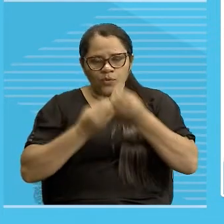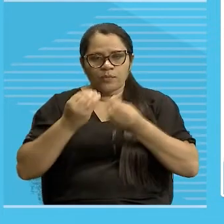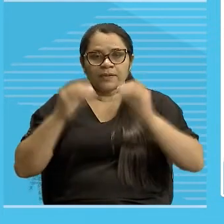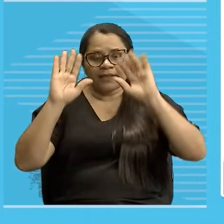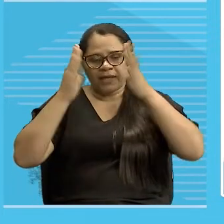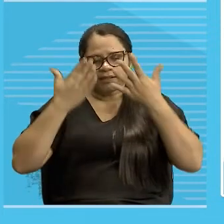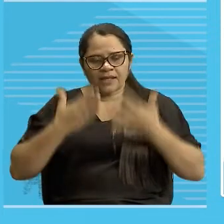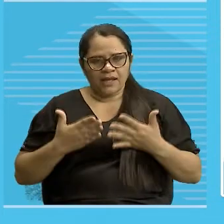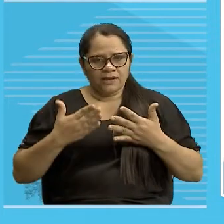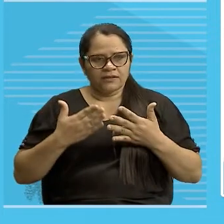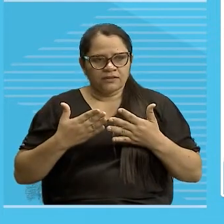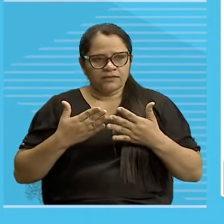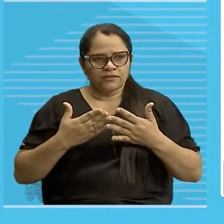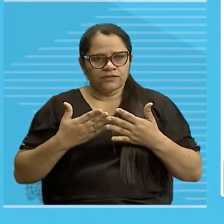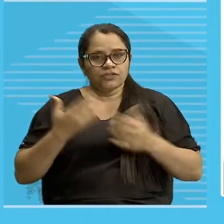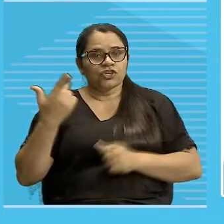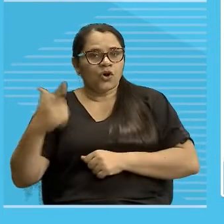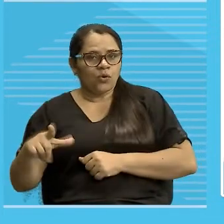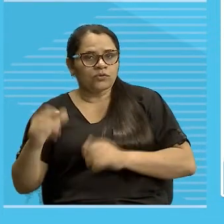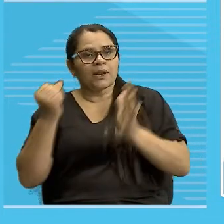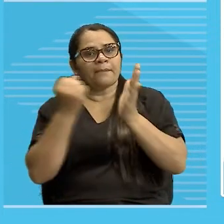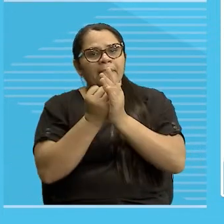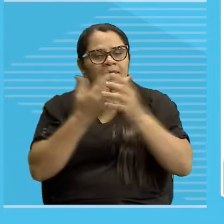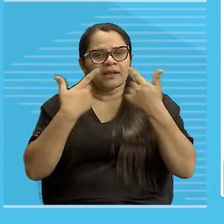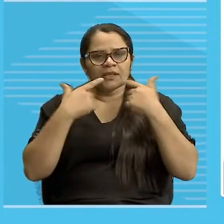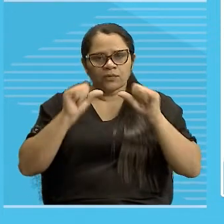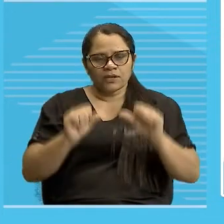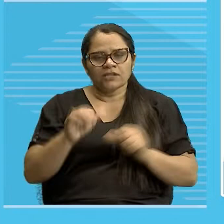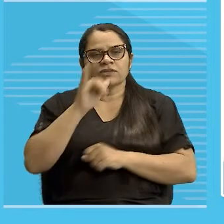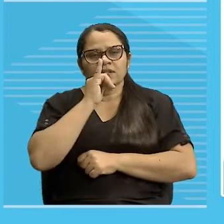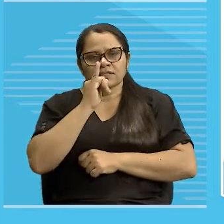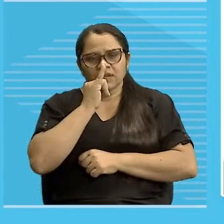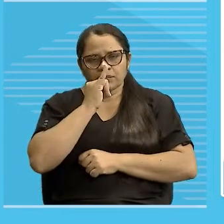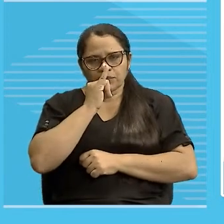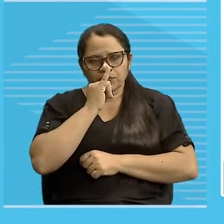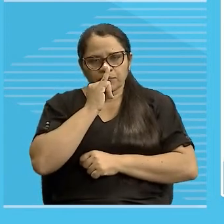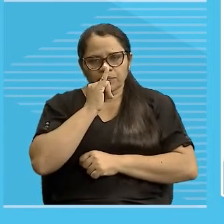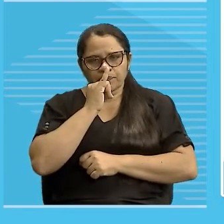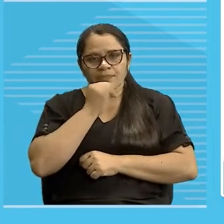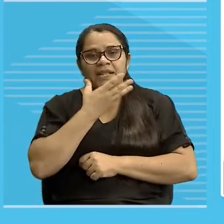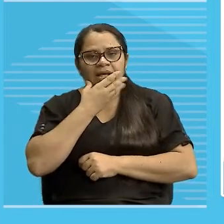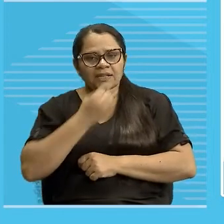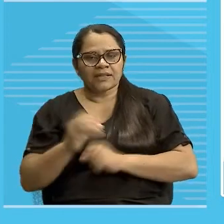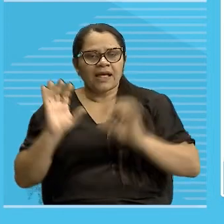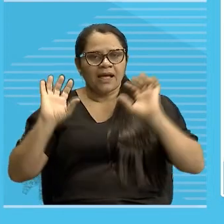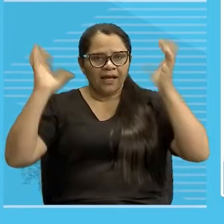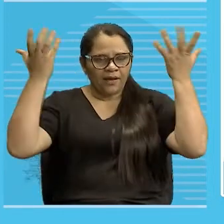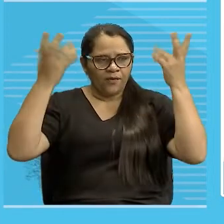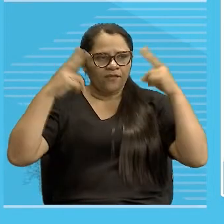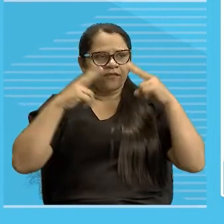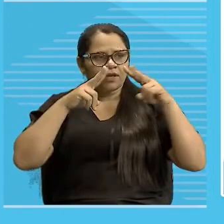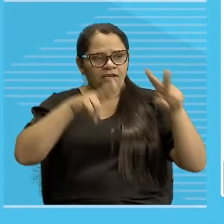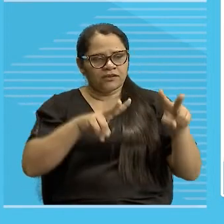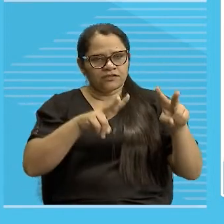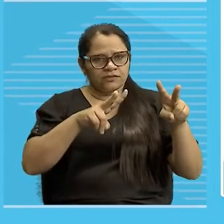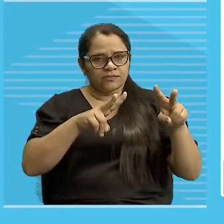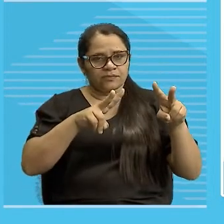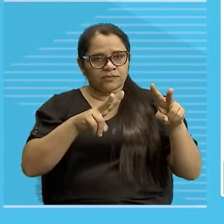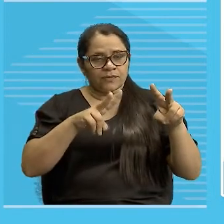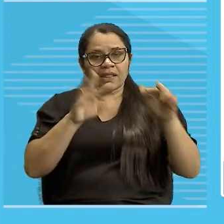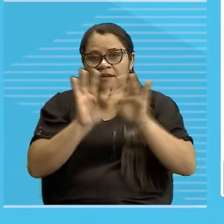que aqui tem outra marca linguística que eu nem mencionei nesse exemplo do Natal, naquele mês, deixando meu primogênito fará,